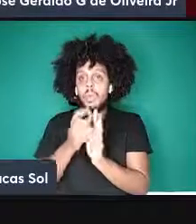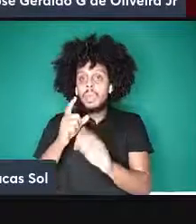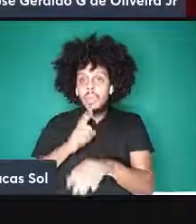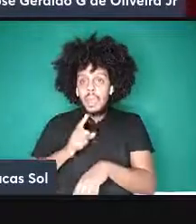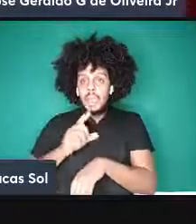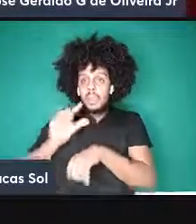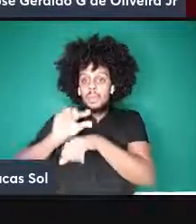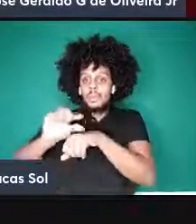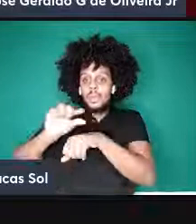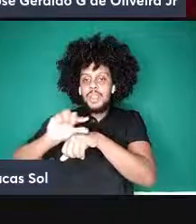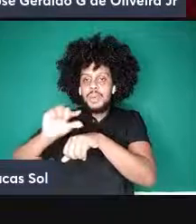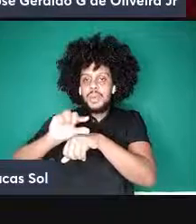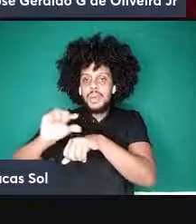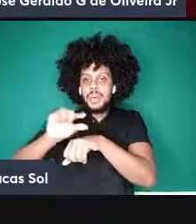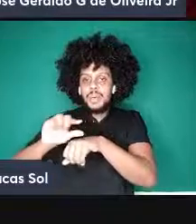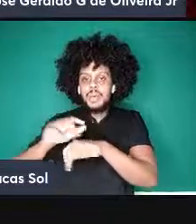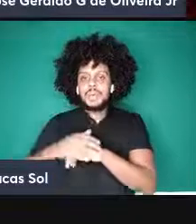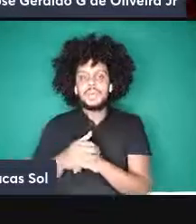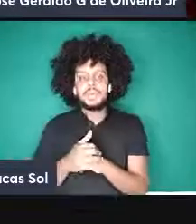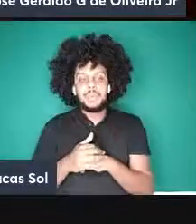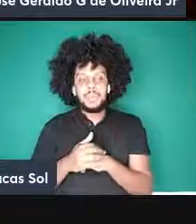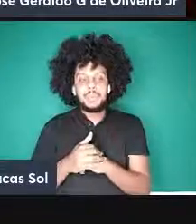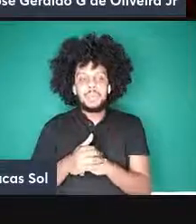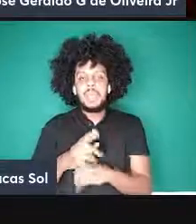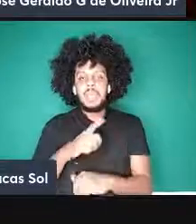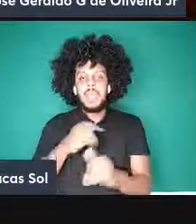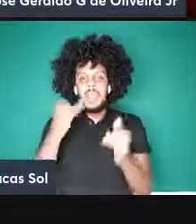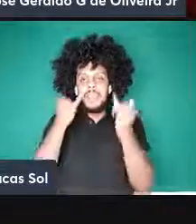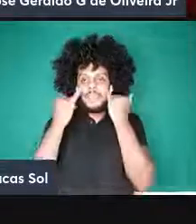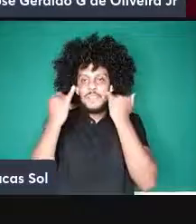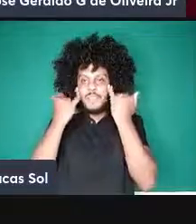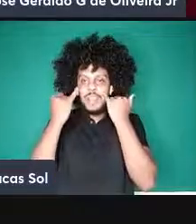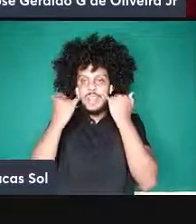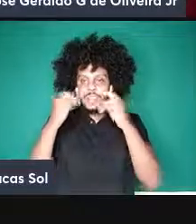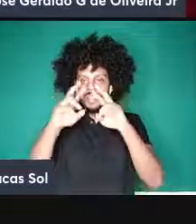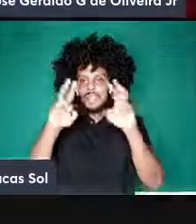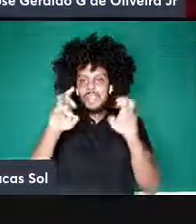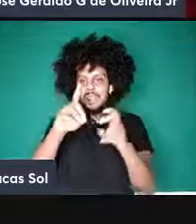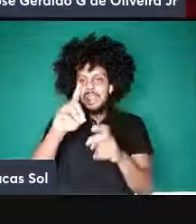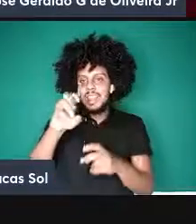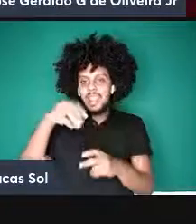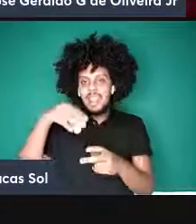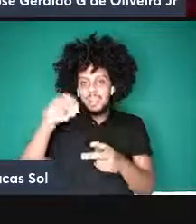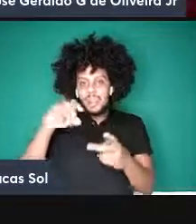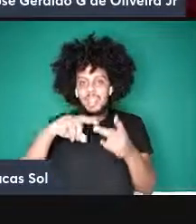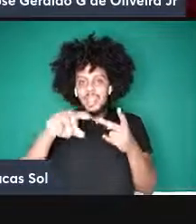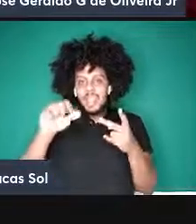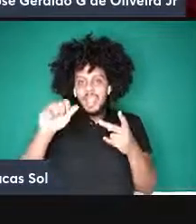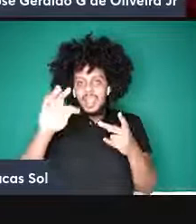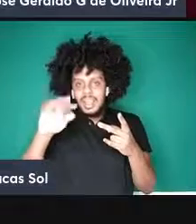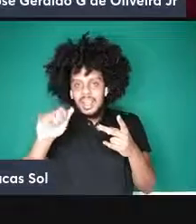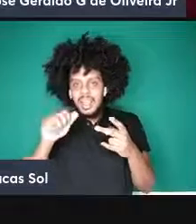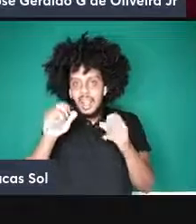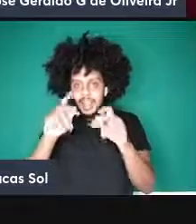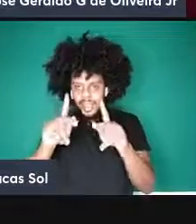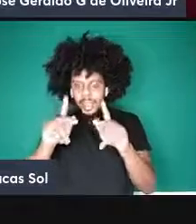passando uma informação sobre deem uma olhada tá obrigada até daqui a pouquinho